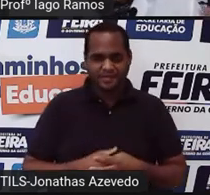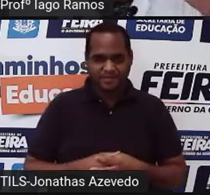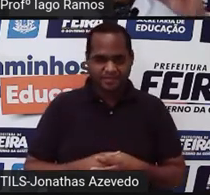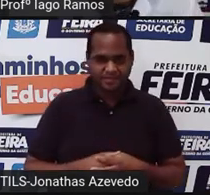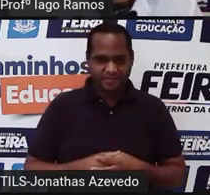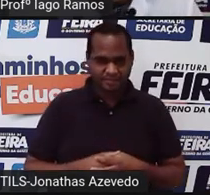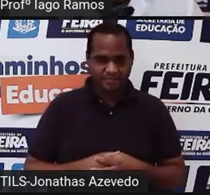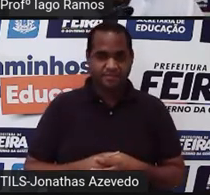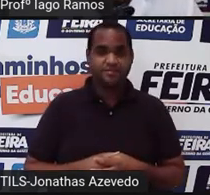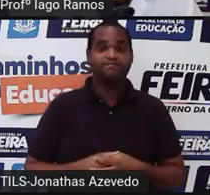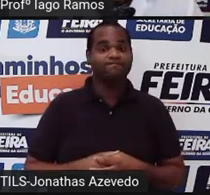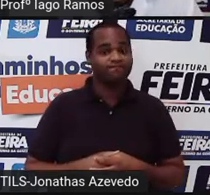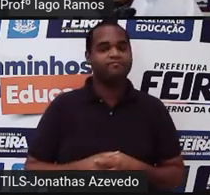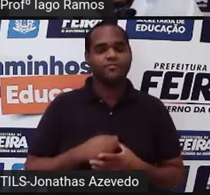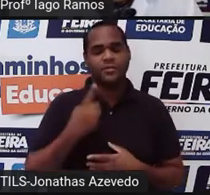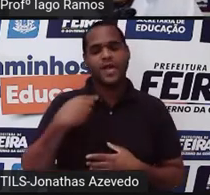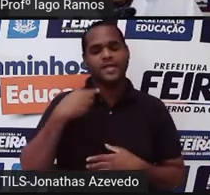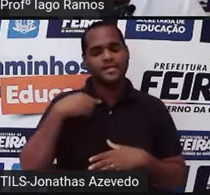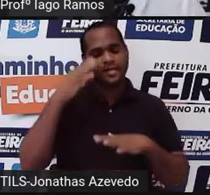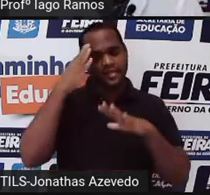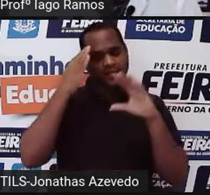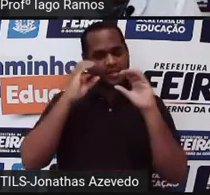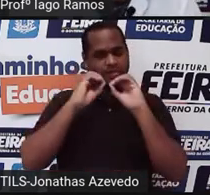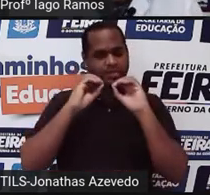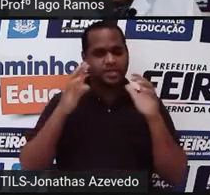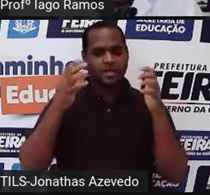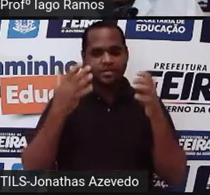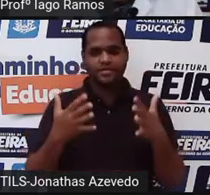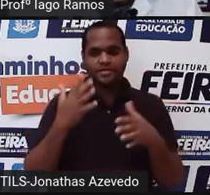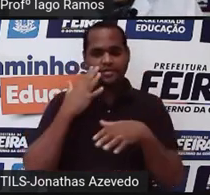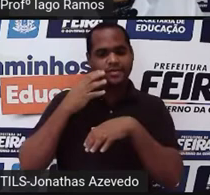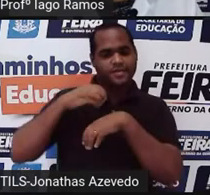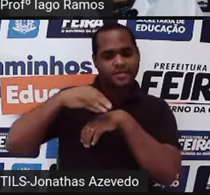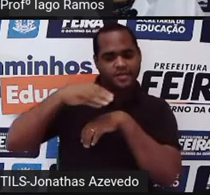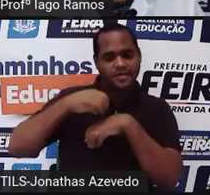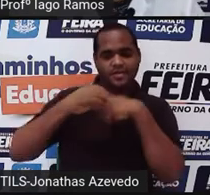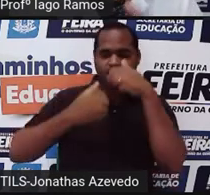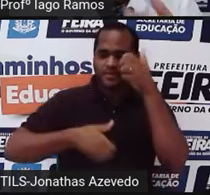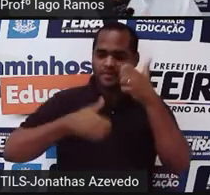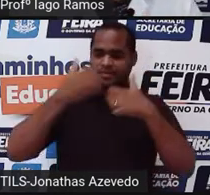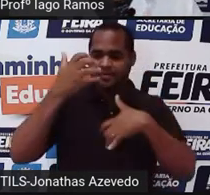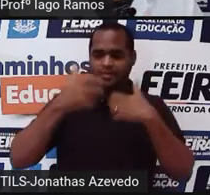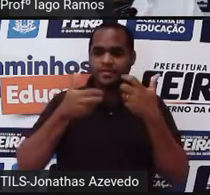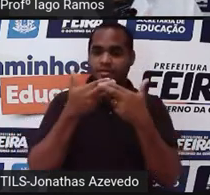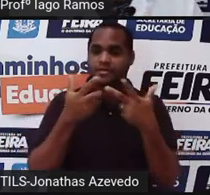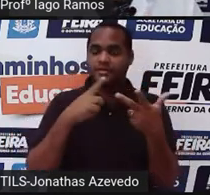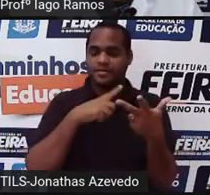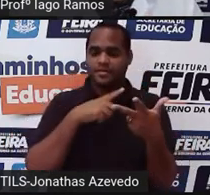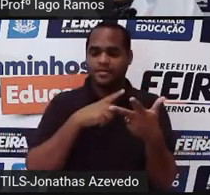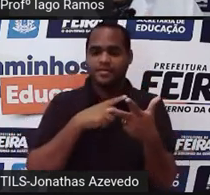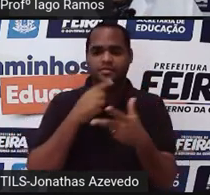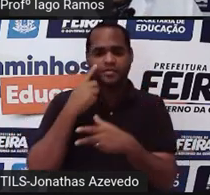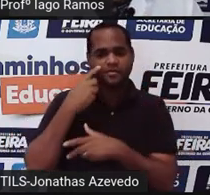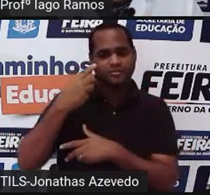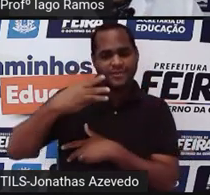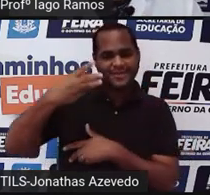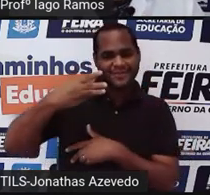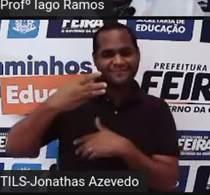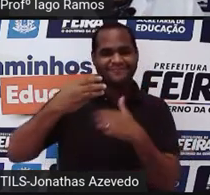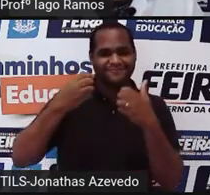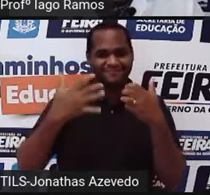Então, a gente tem como entender o porquê disso, e é isso que eu quero trazer para você nessa aula. E tem aquele terceiro caso ali, ó,